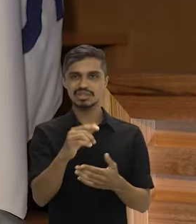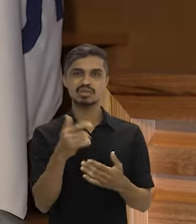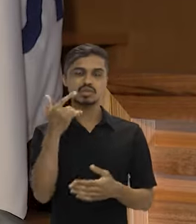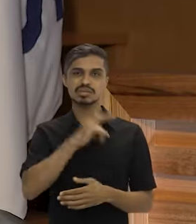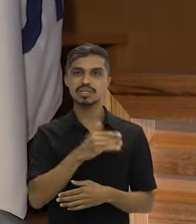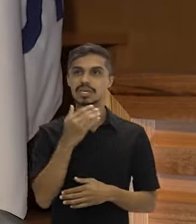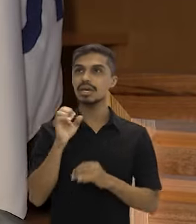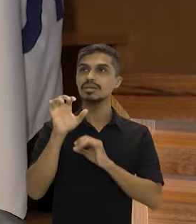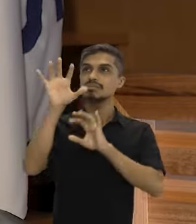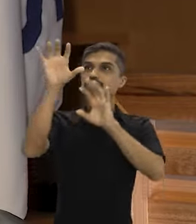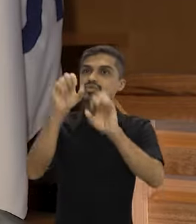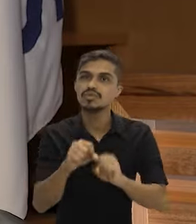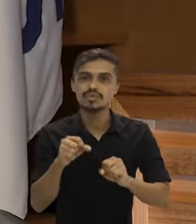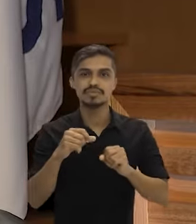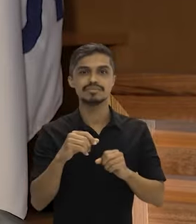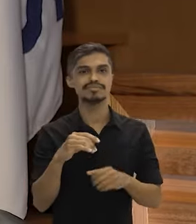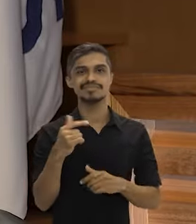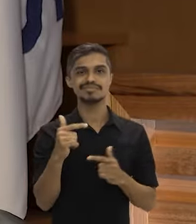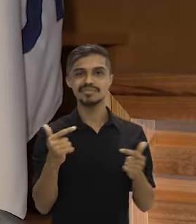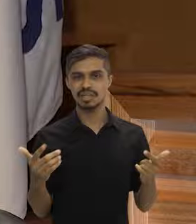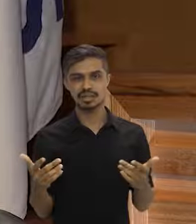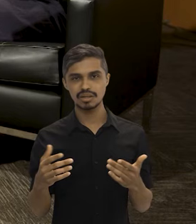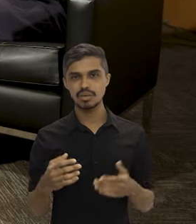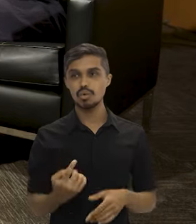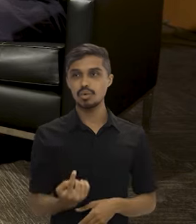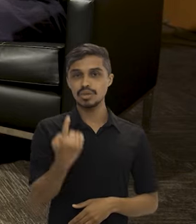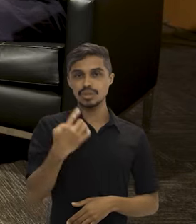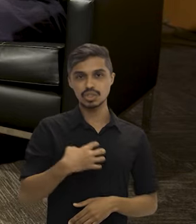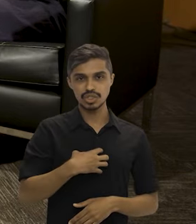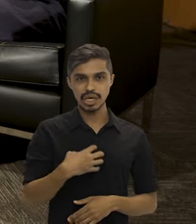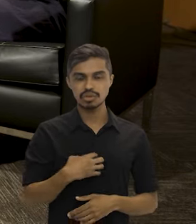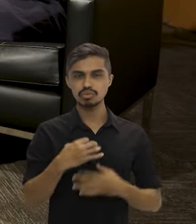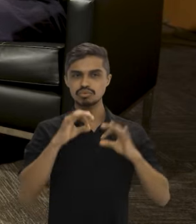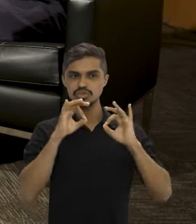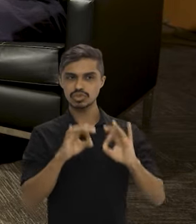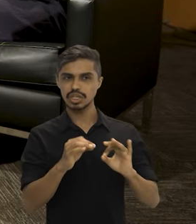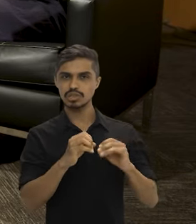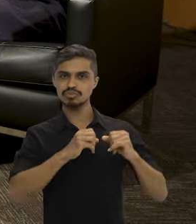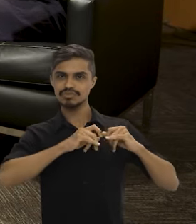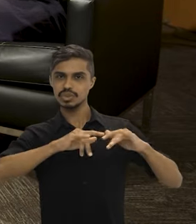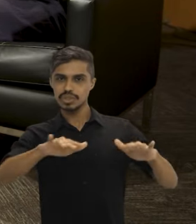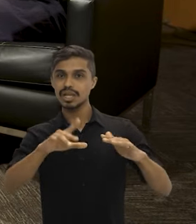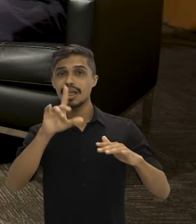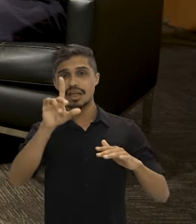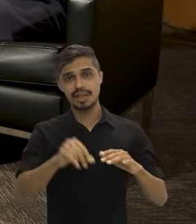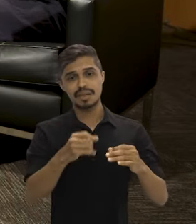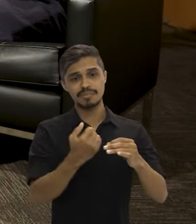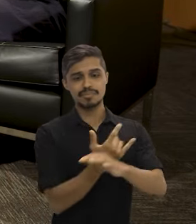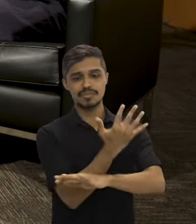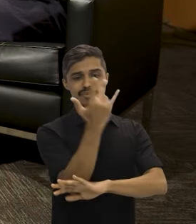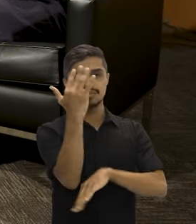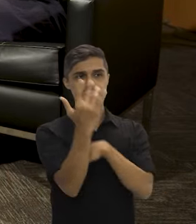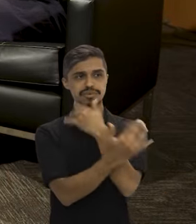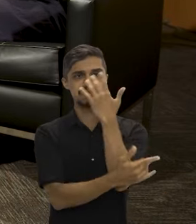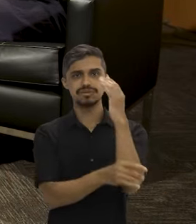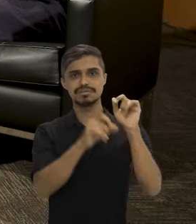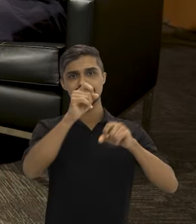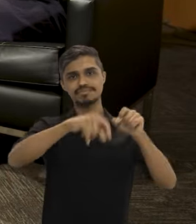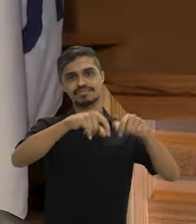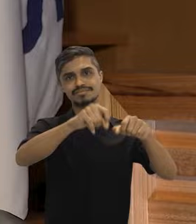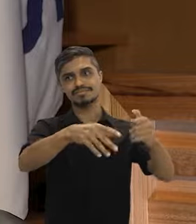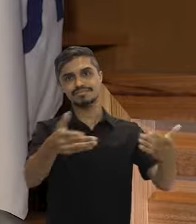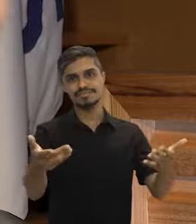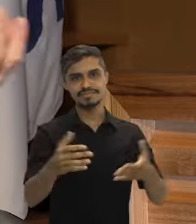escala que capture carbono da atmosfera. A única forma de capturar com escala é plantando